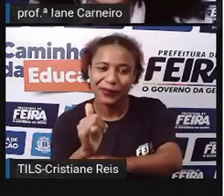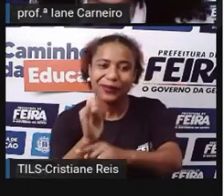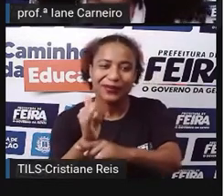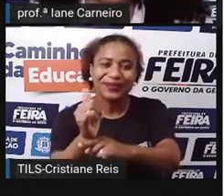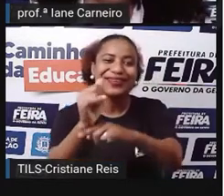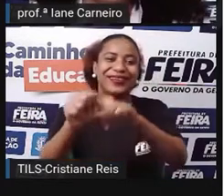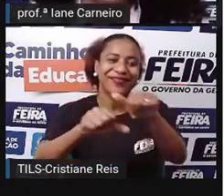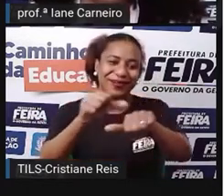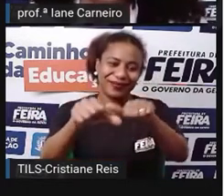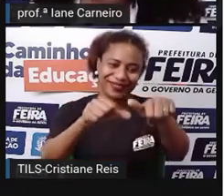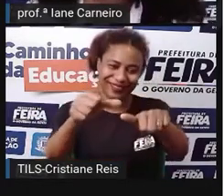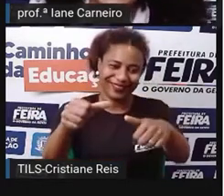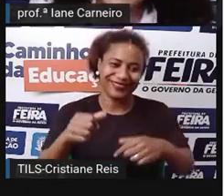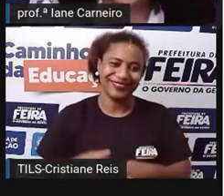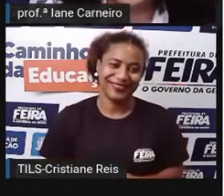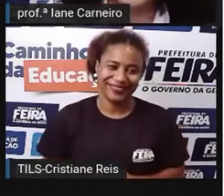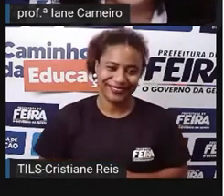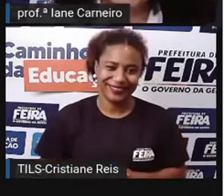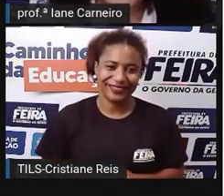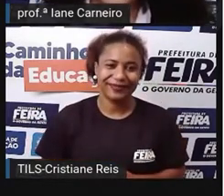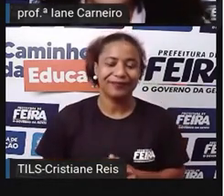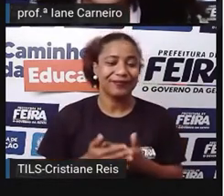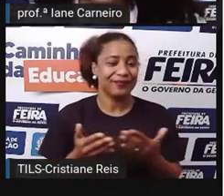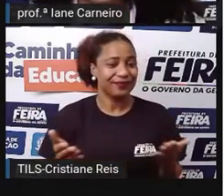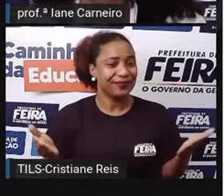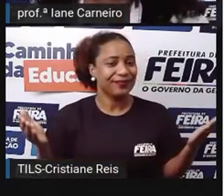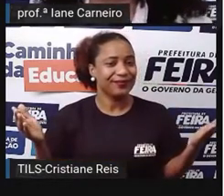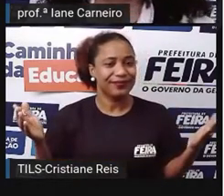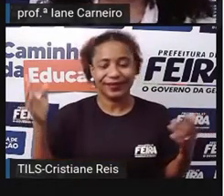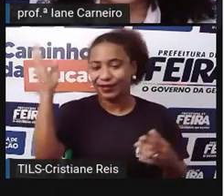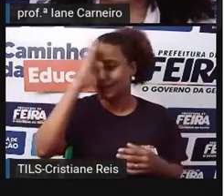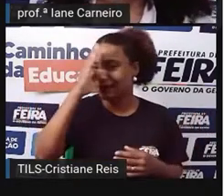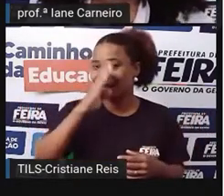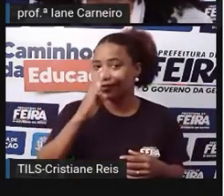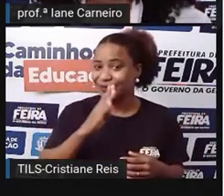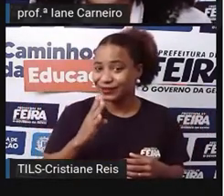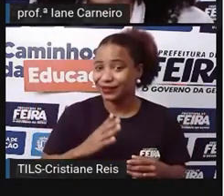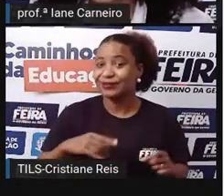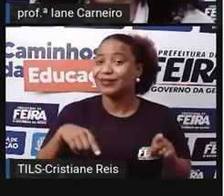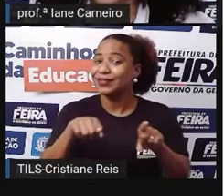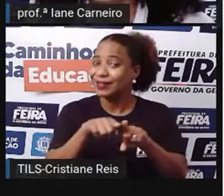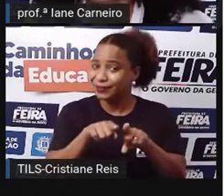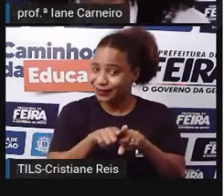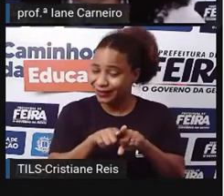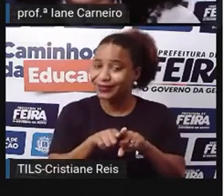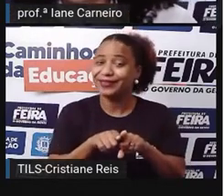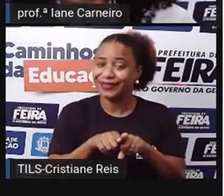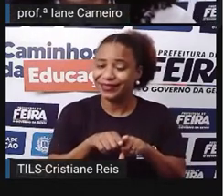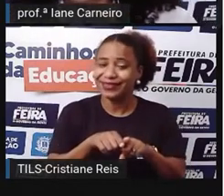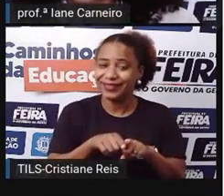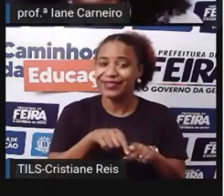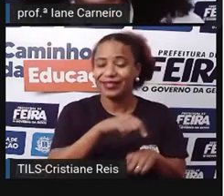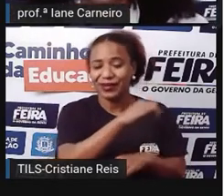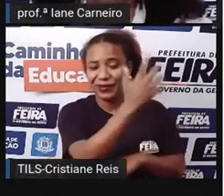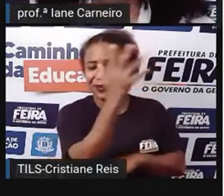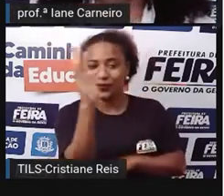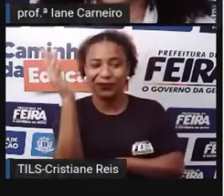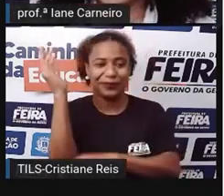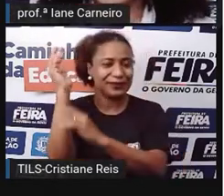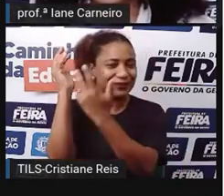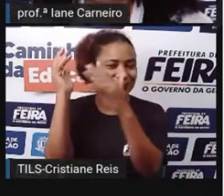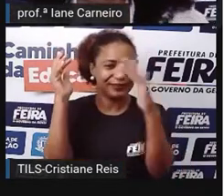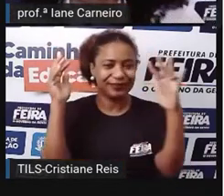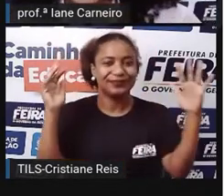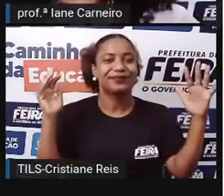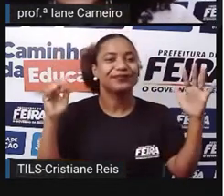elementos. E aí no Brasil também, a natureza é um cenário para essas histórias, que são passadas, como eu já falou, de